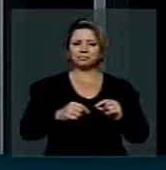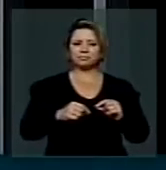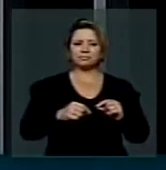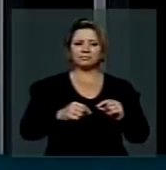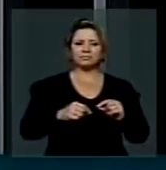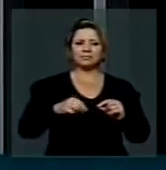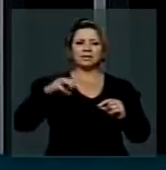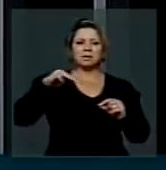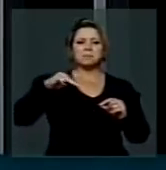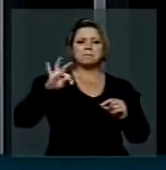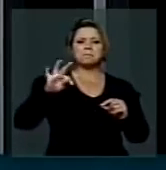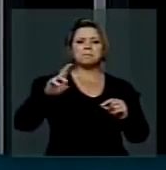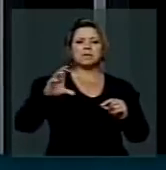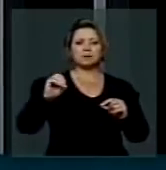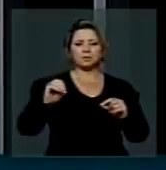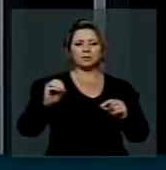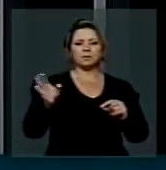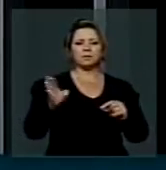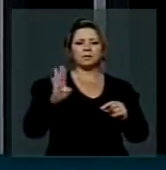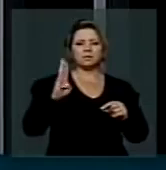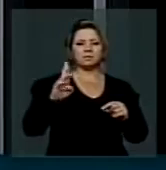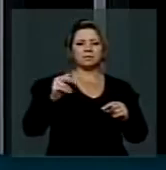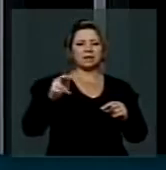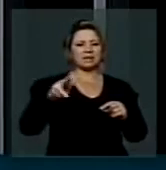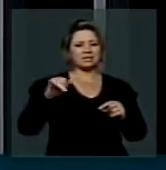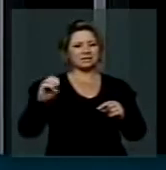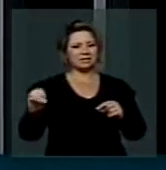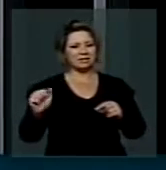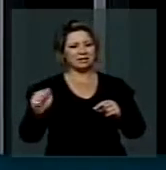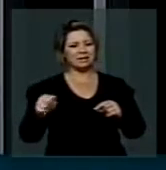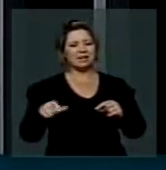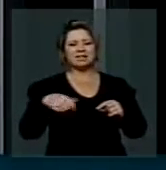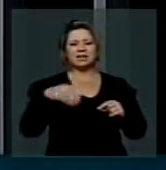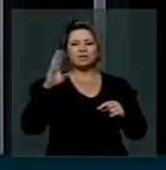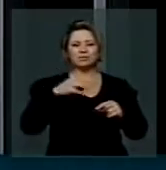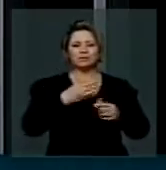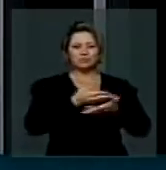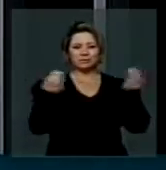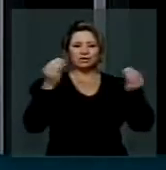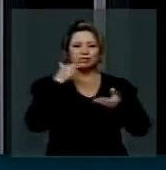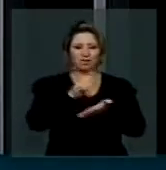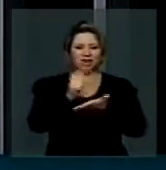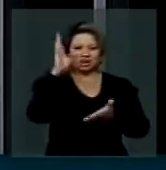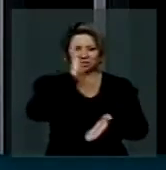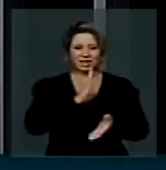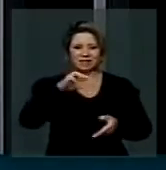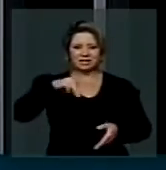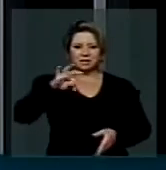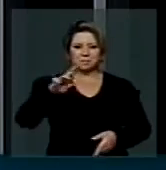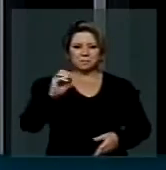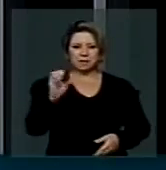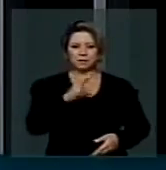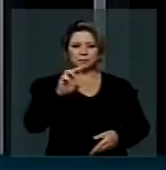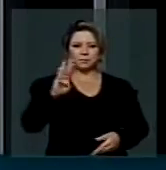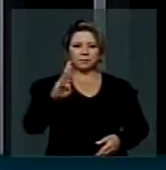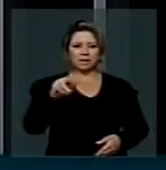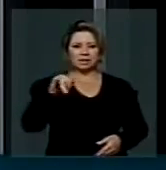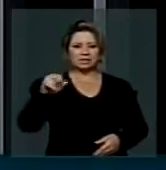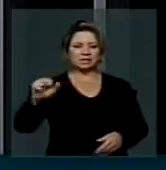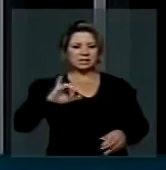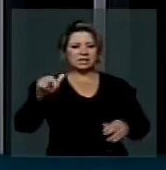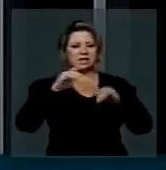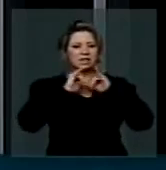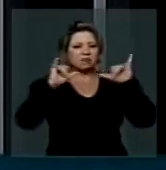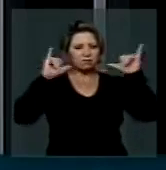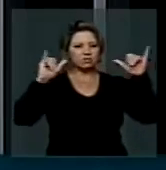Metro Brasília, divulgar. Os grandes jornais do Brasil, a grande imprensa do Jarnio do Brasil não